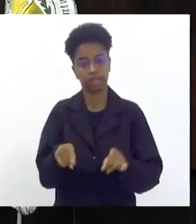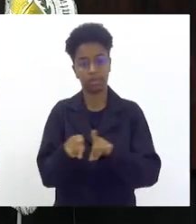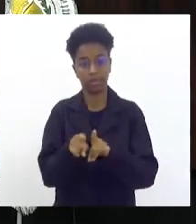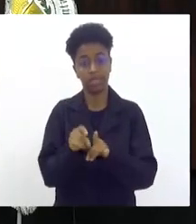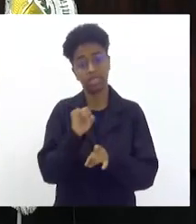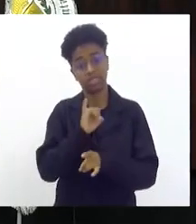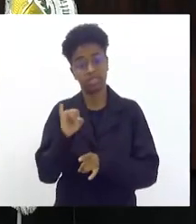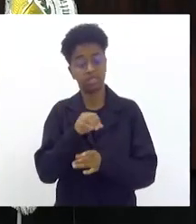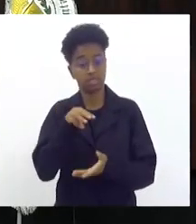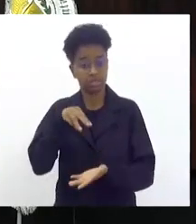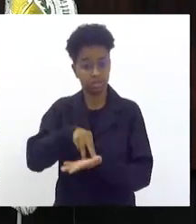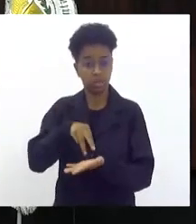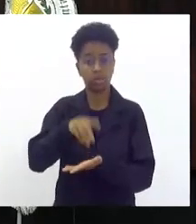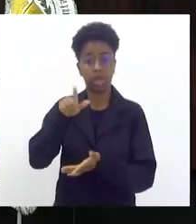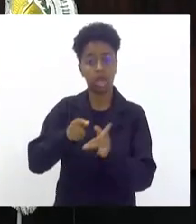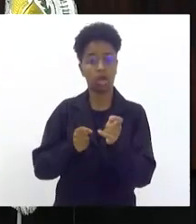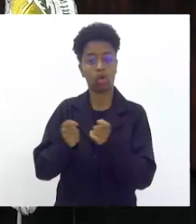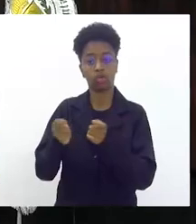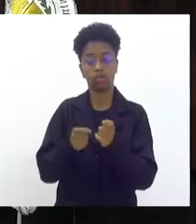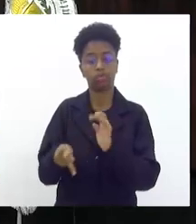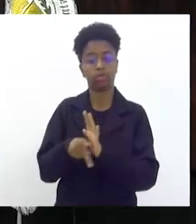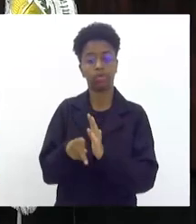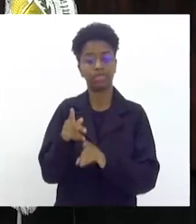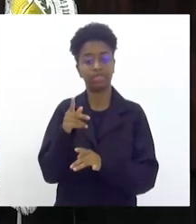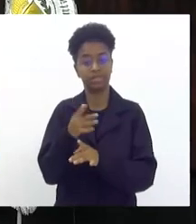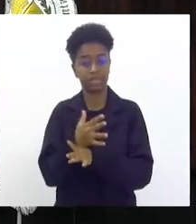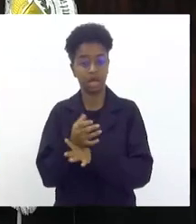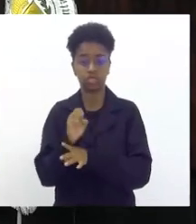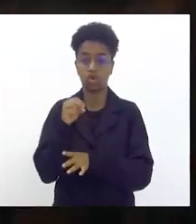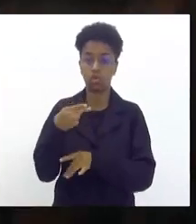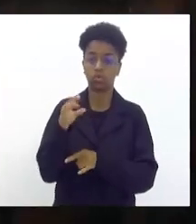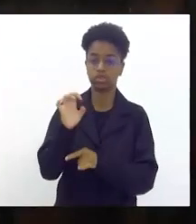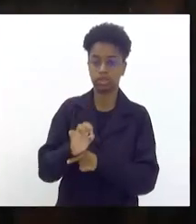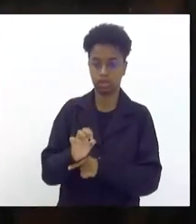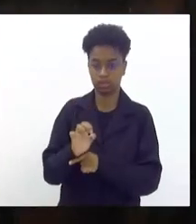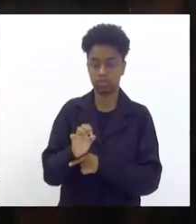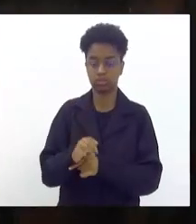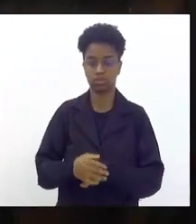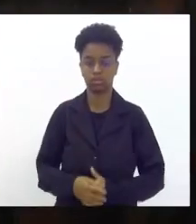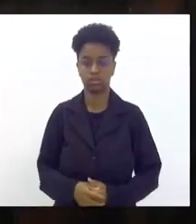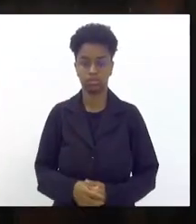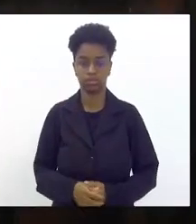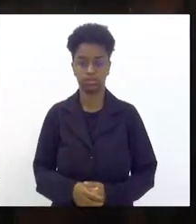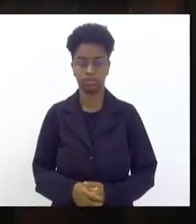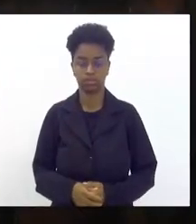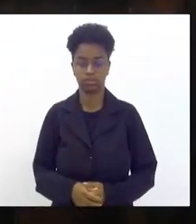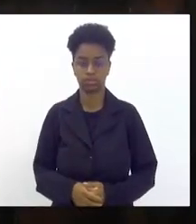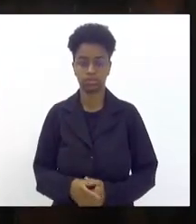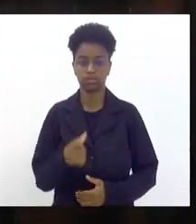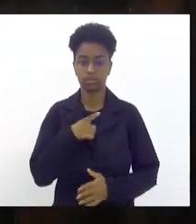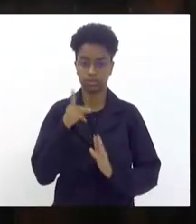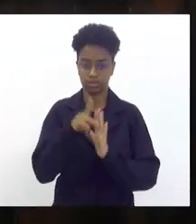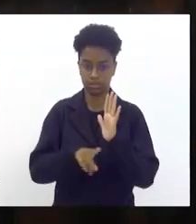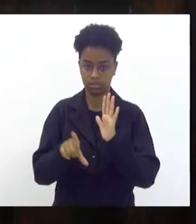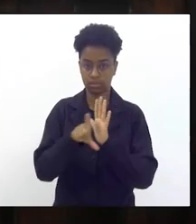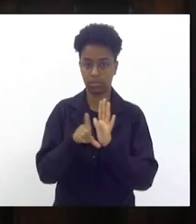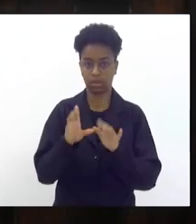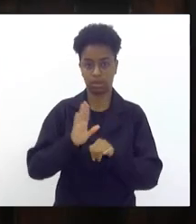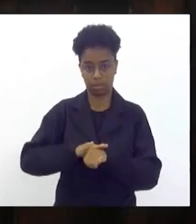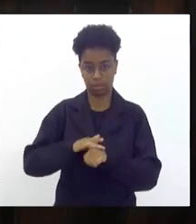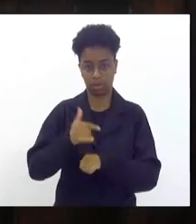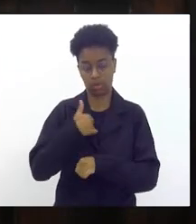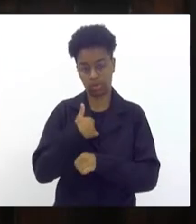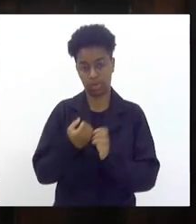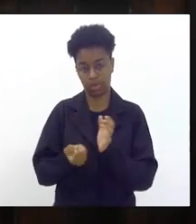sambódromo fica sob o controle da cidade do Rio de Janeiro ou do estado do Rio de Janeiro eu tenho também um projeto de minha autoria o